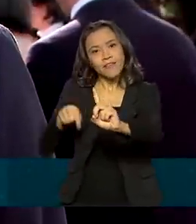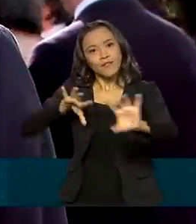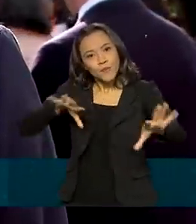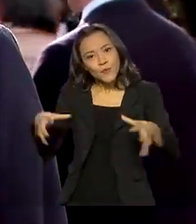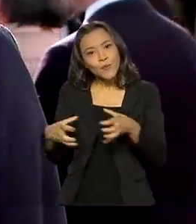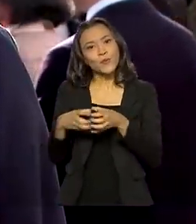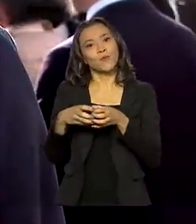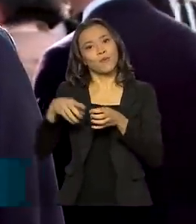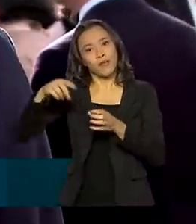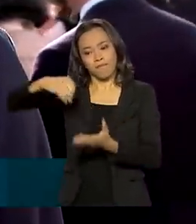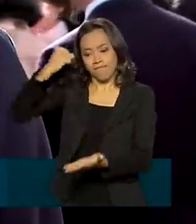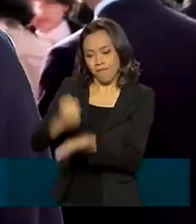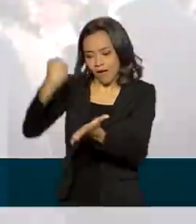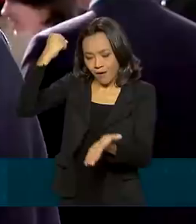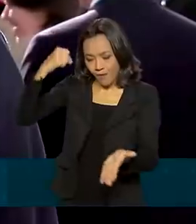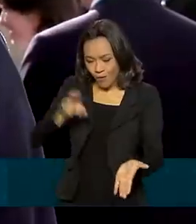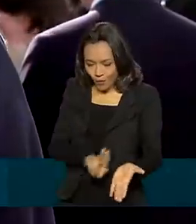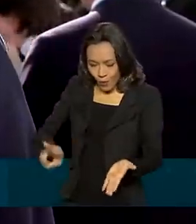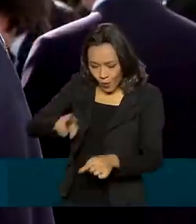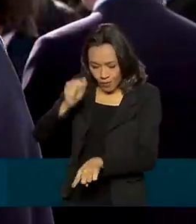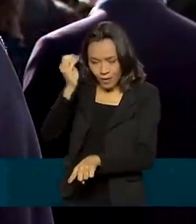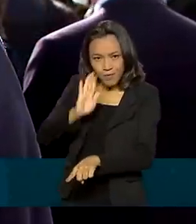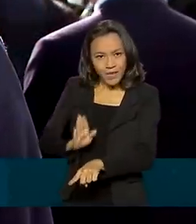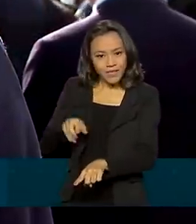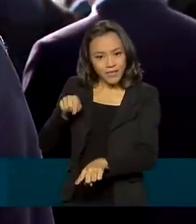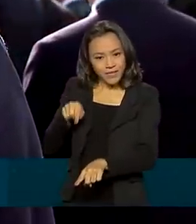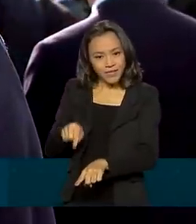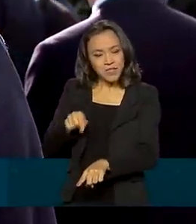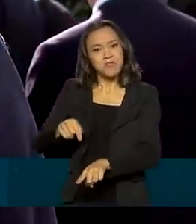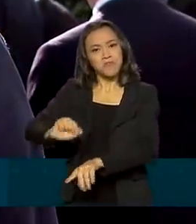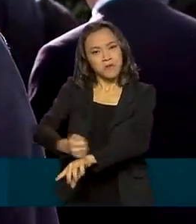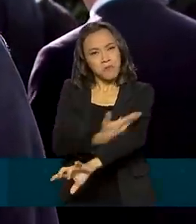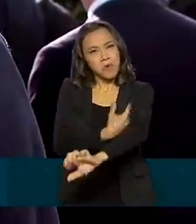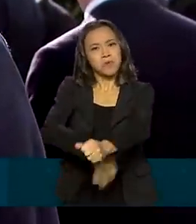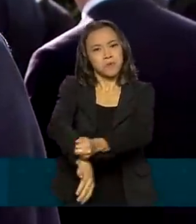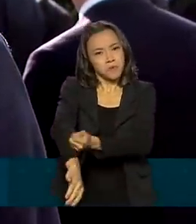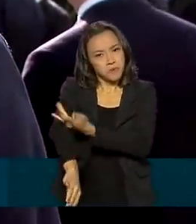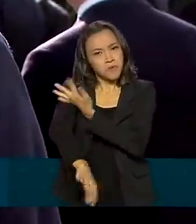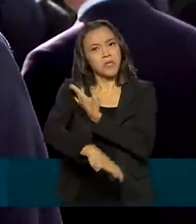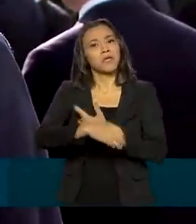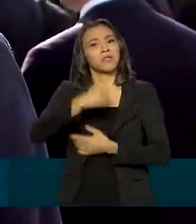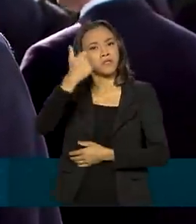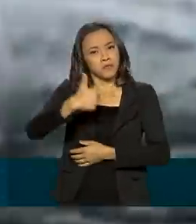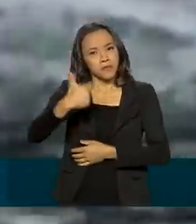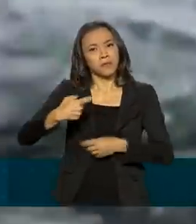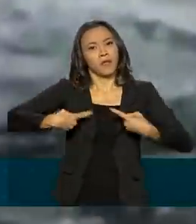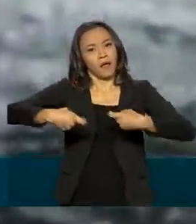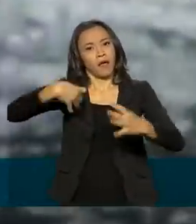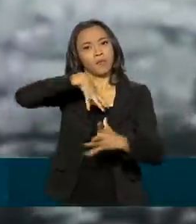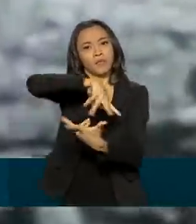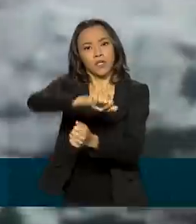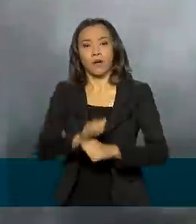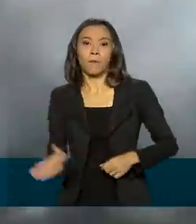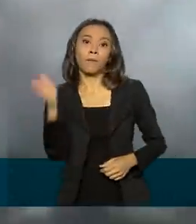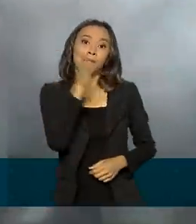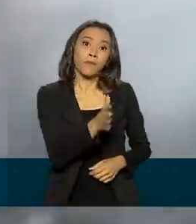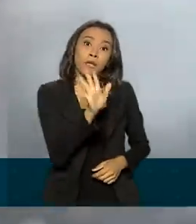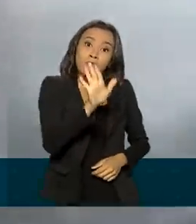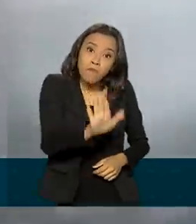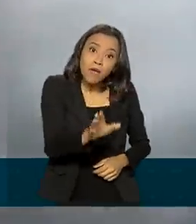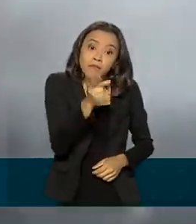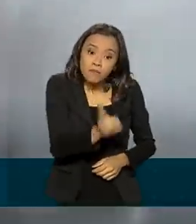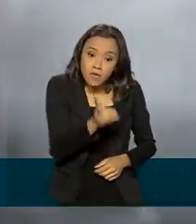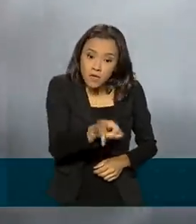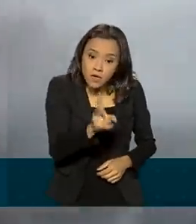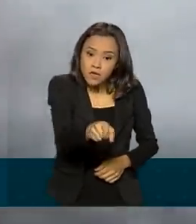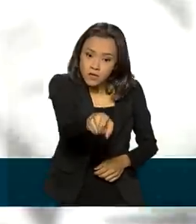deixaram gravado o nome do Brasil e com feitos emocionantes ao longo da Segunda Guerra Mundial. Mas mesmo sentando a